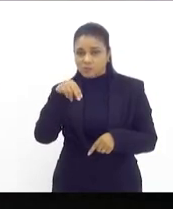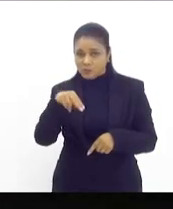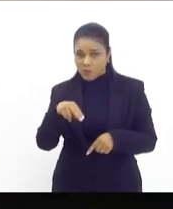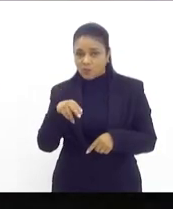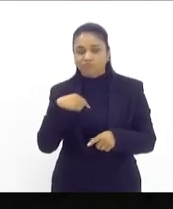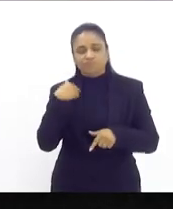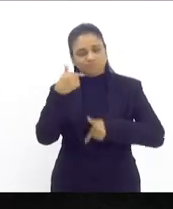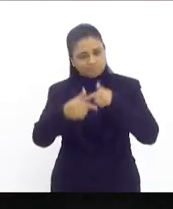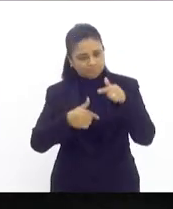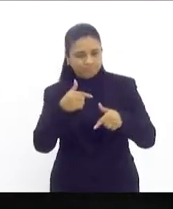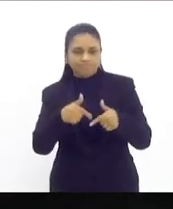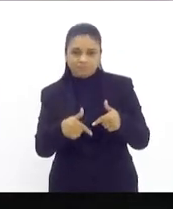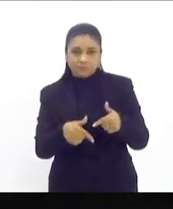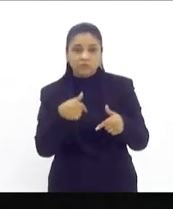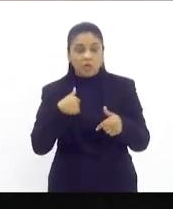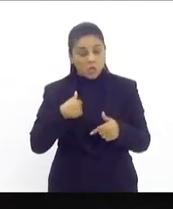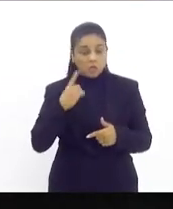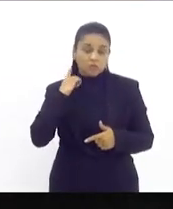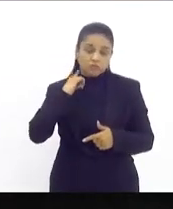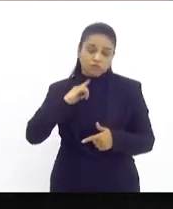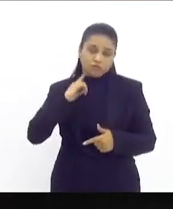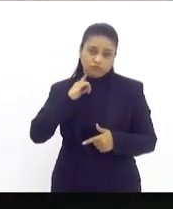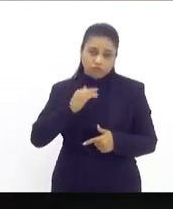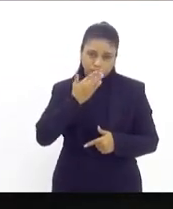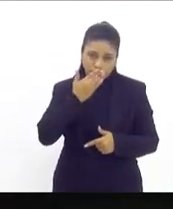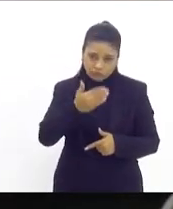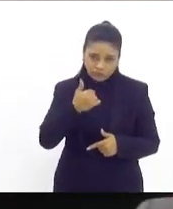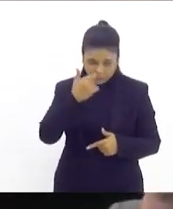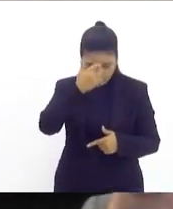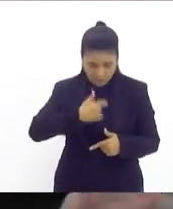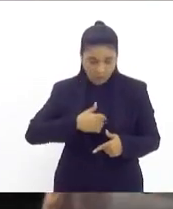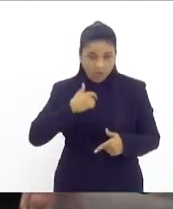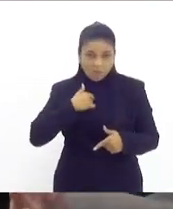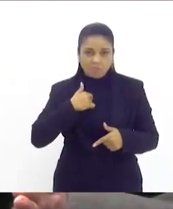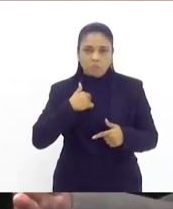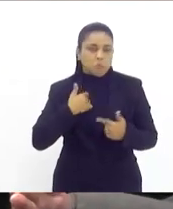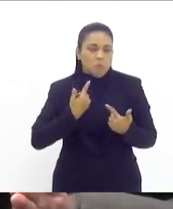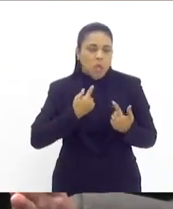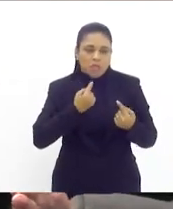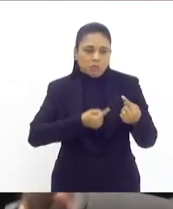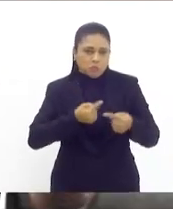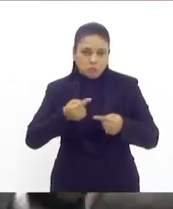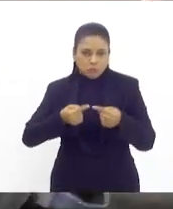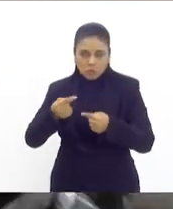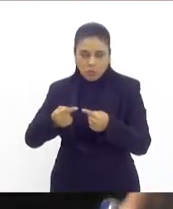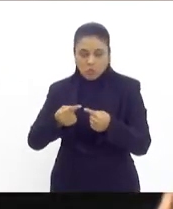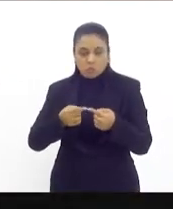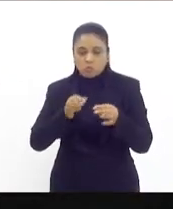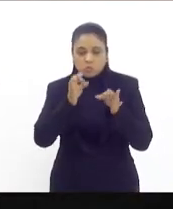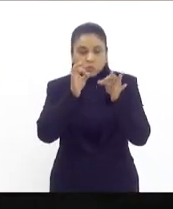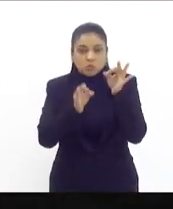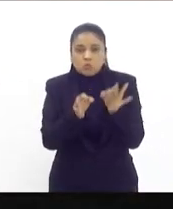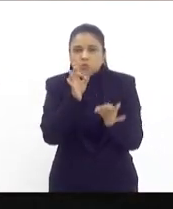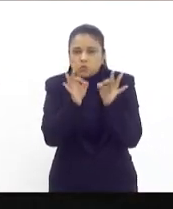não tenho nenhum aqui óbice de fazer essa discussão. Dá justa homenagem